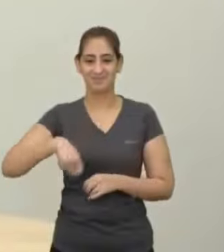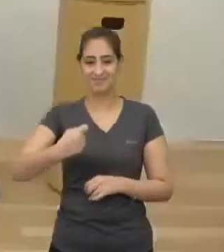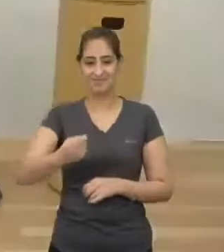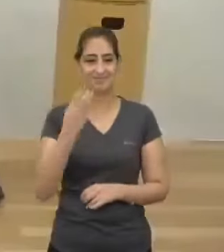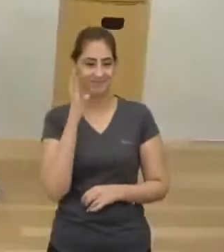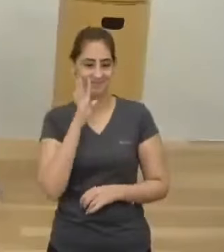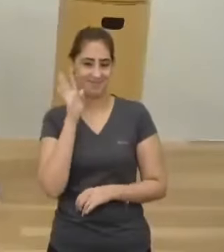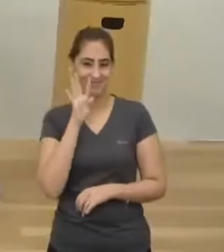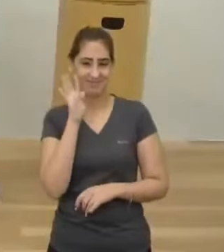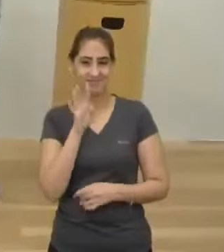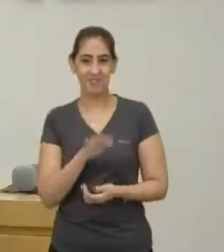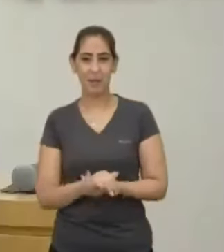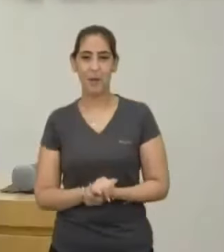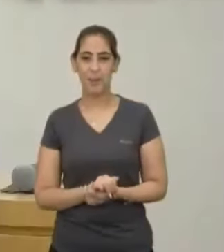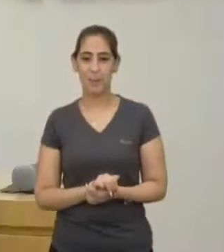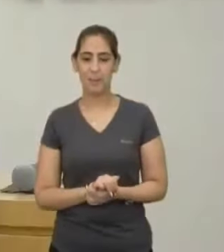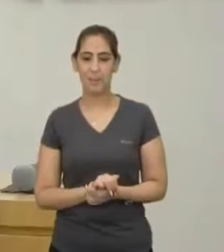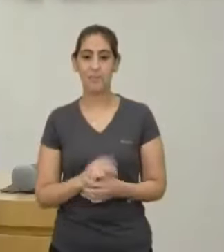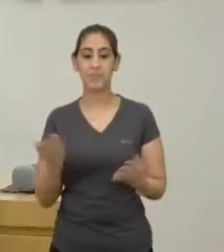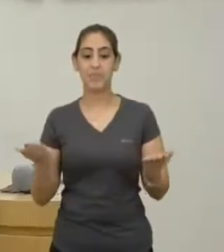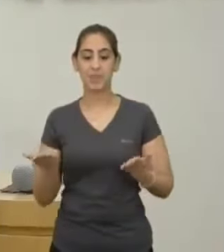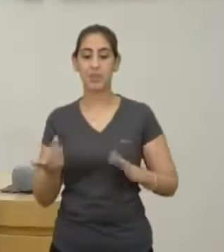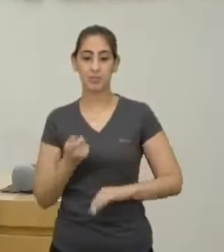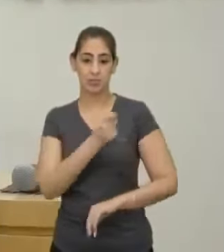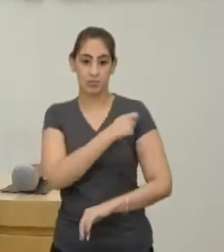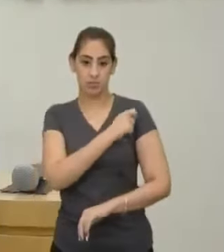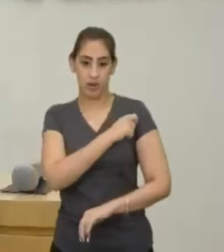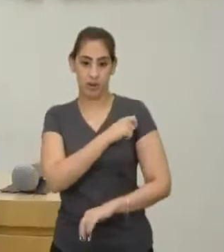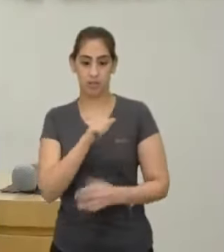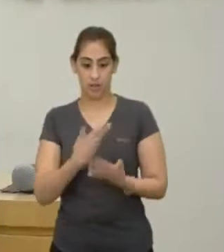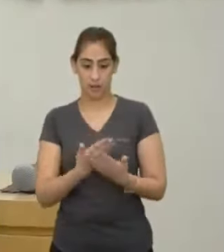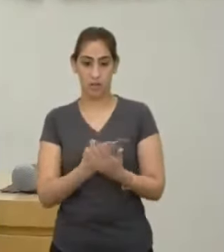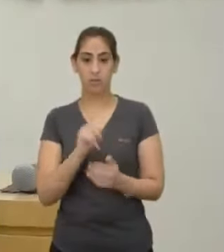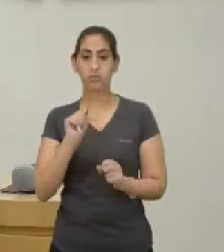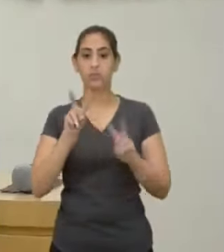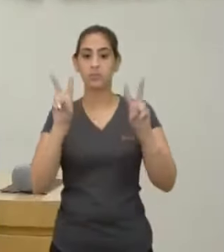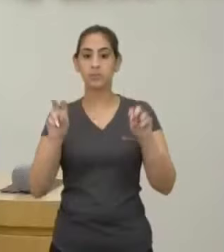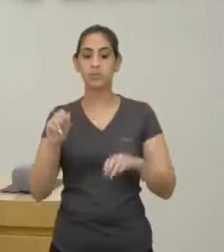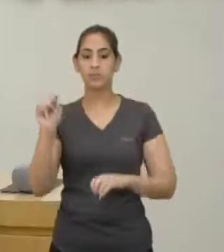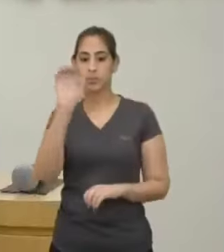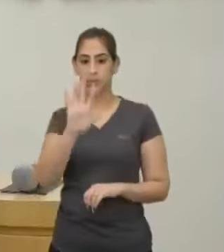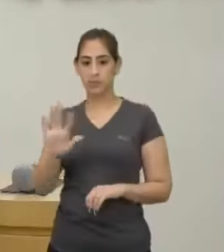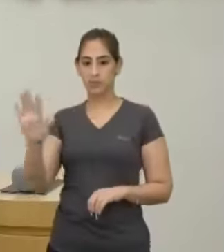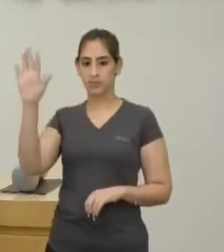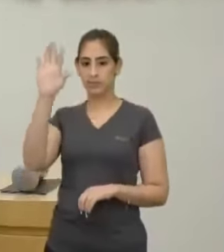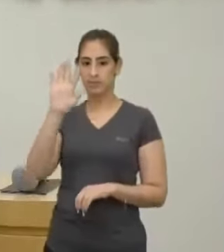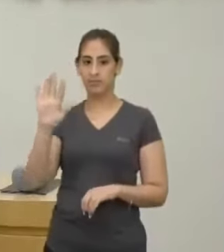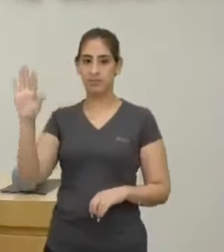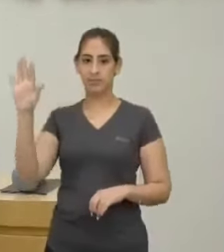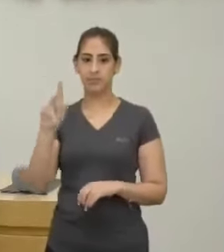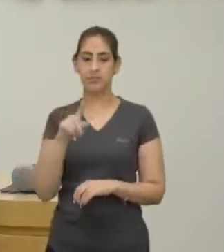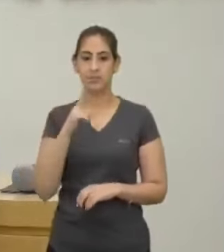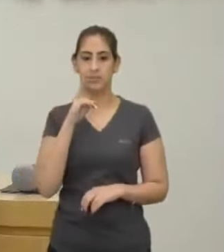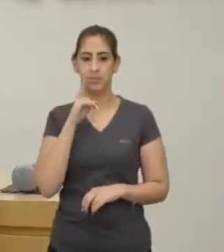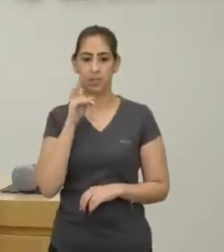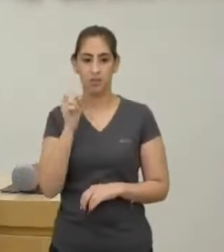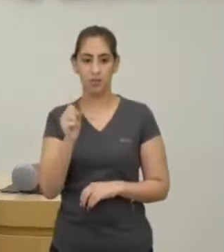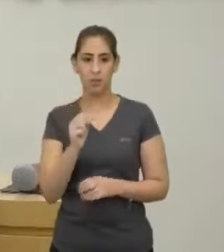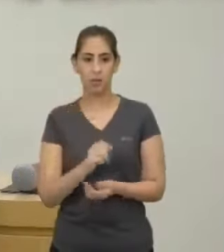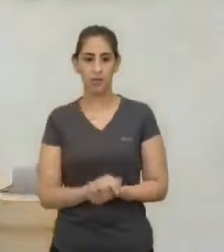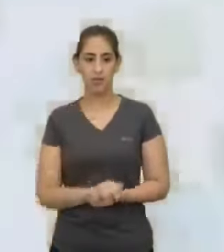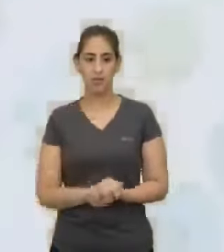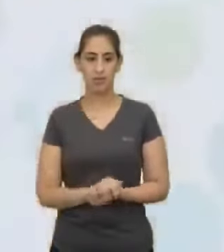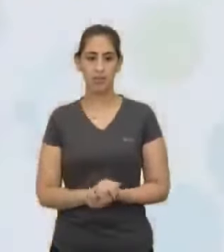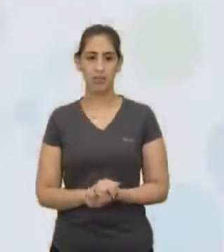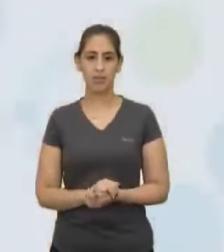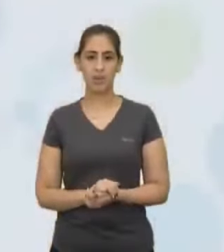Bacana Galera, a aula de hoje vai ser sobre Estado Monopólio da Força Bota no LED,